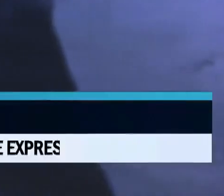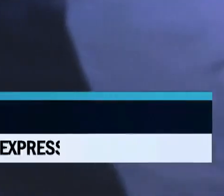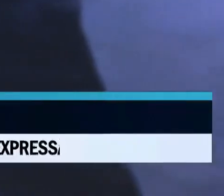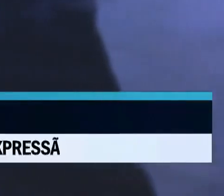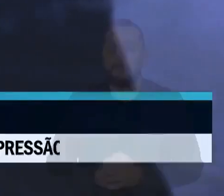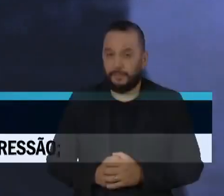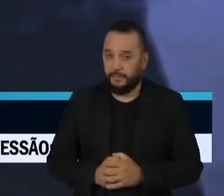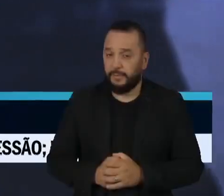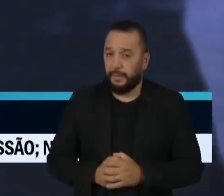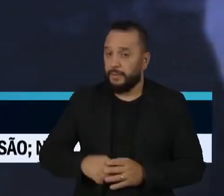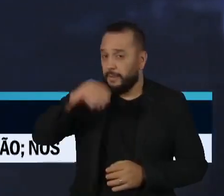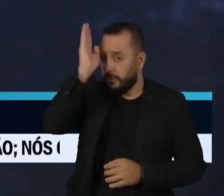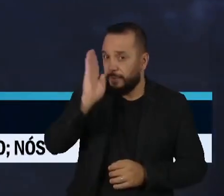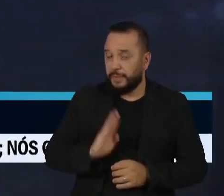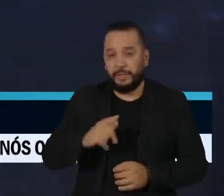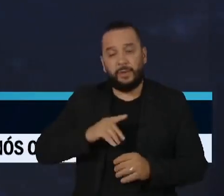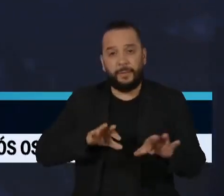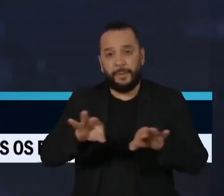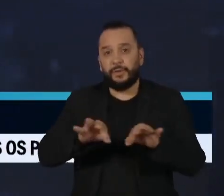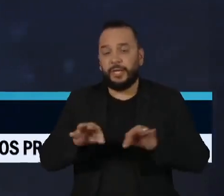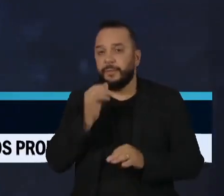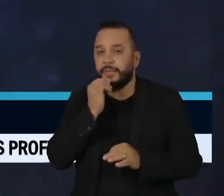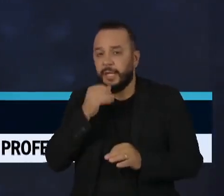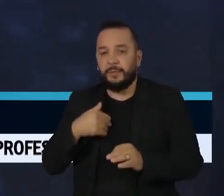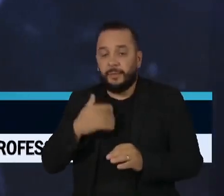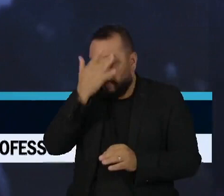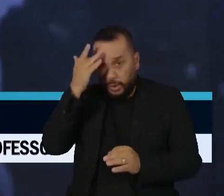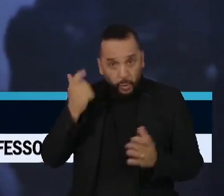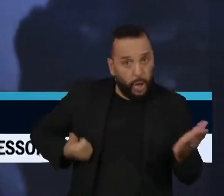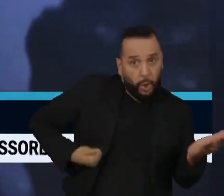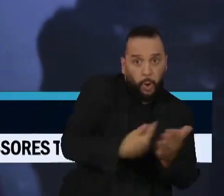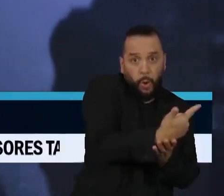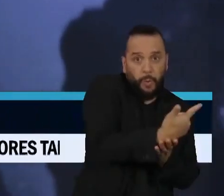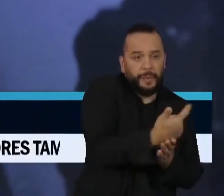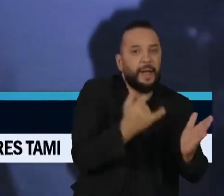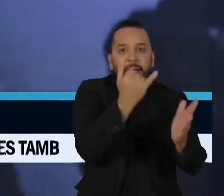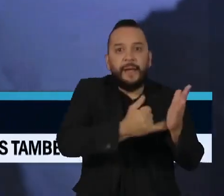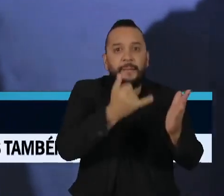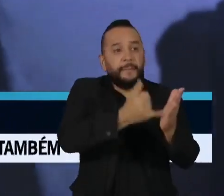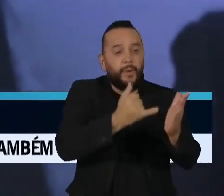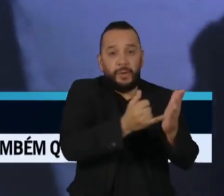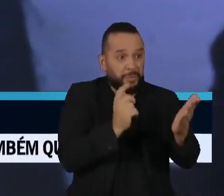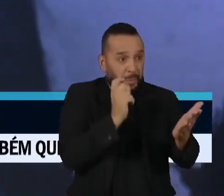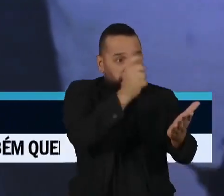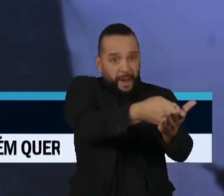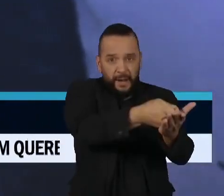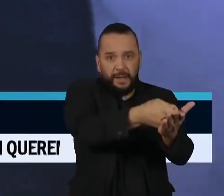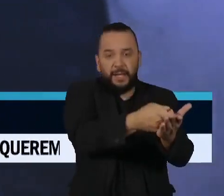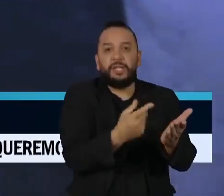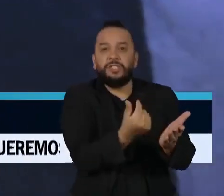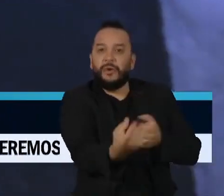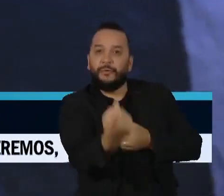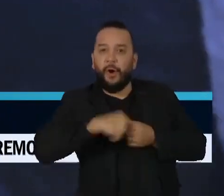Se o Brasil adotasse um programa de reembolso de impostos de compras feitas por estrangeiros no país, poderia movimentar mais de 2